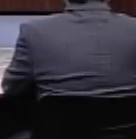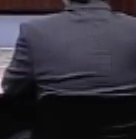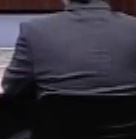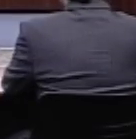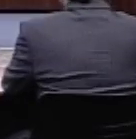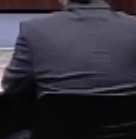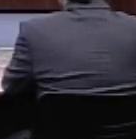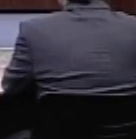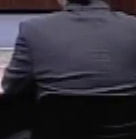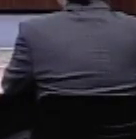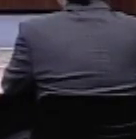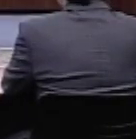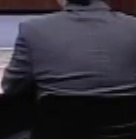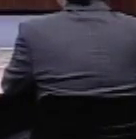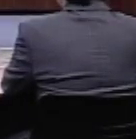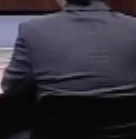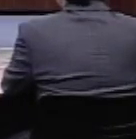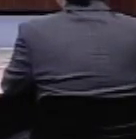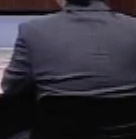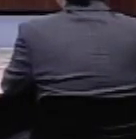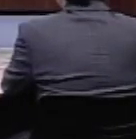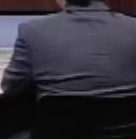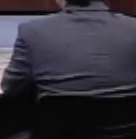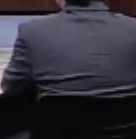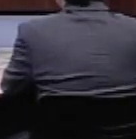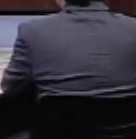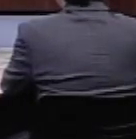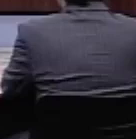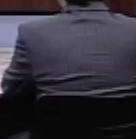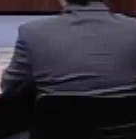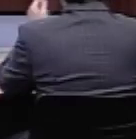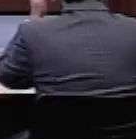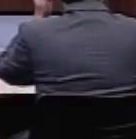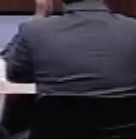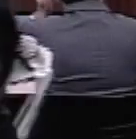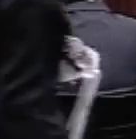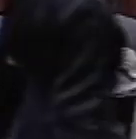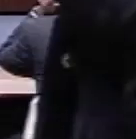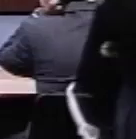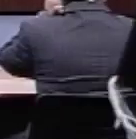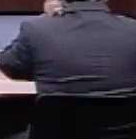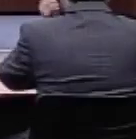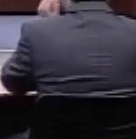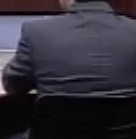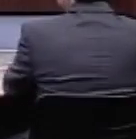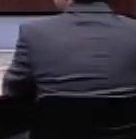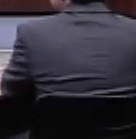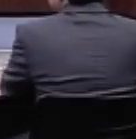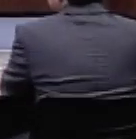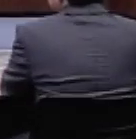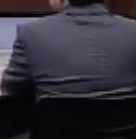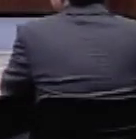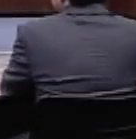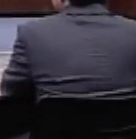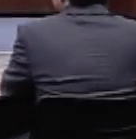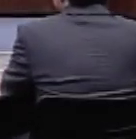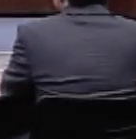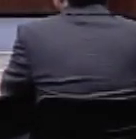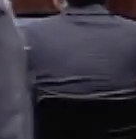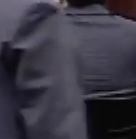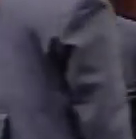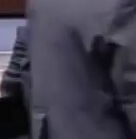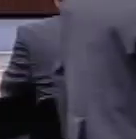importância dessa prática que coloca a possibilidade de um